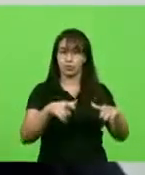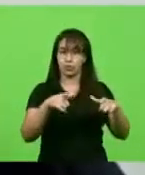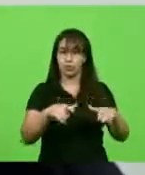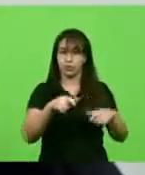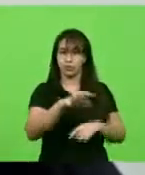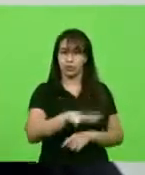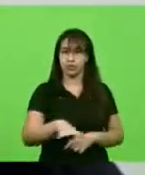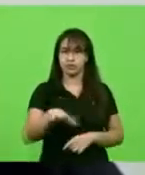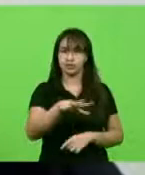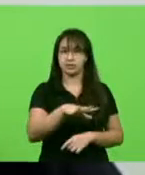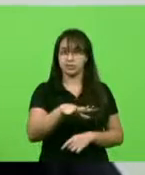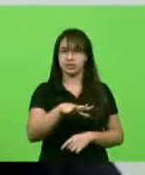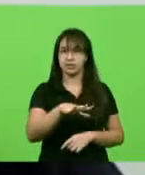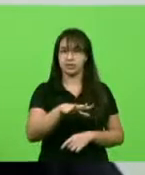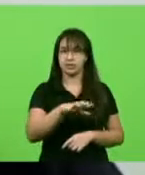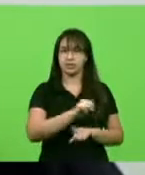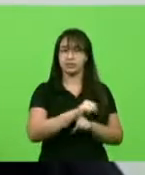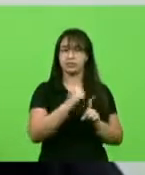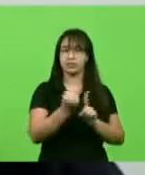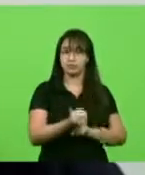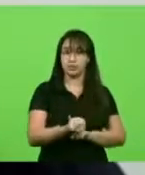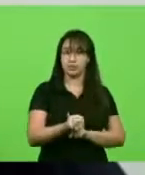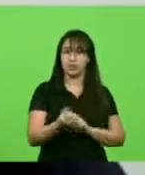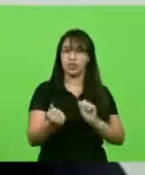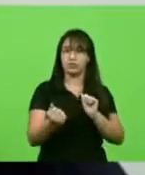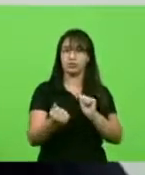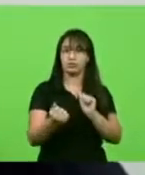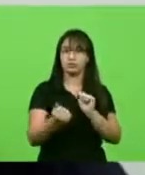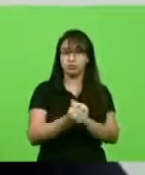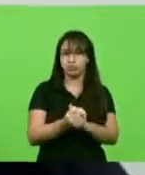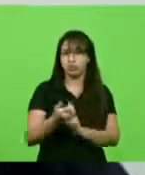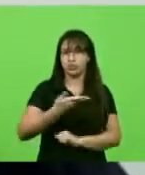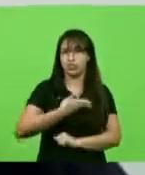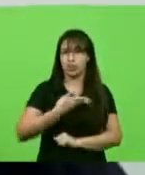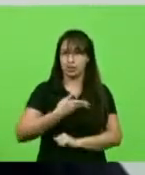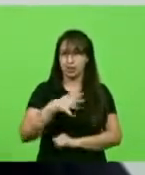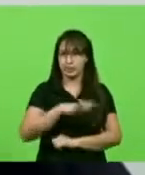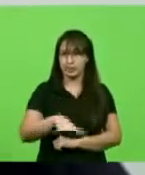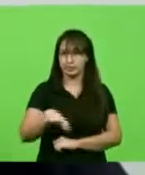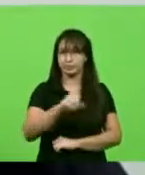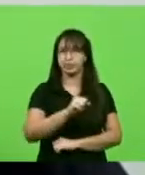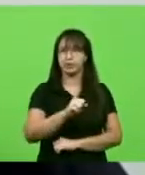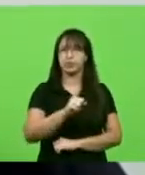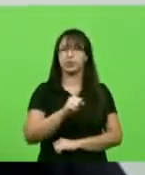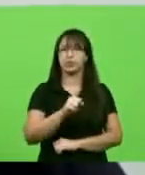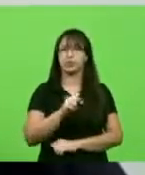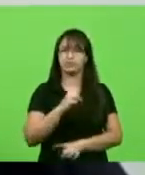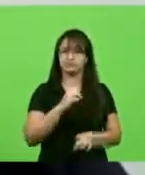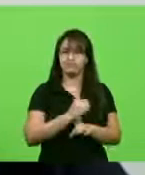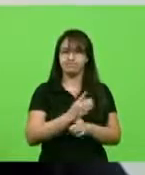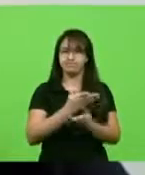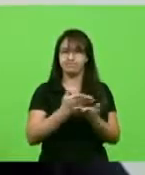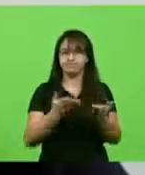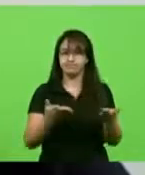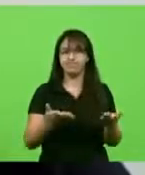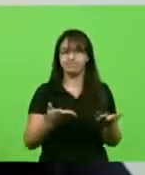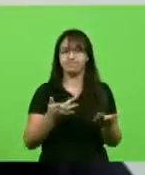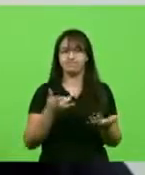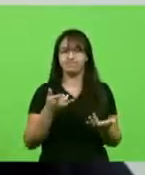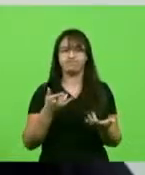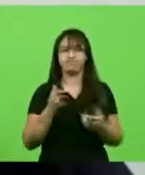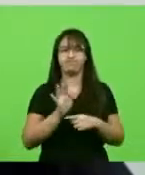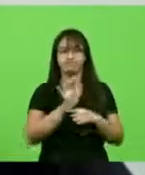Assistência Social, são parceiros do ponto de vista desse mapa da necessidade dos benefícios eventuais.